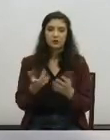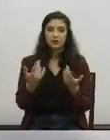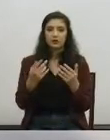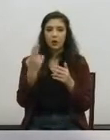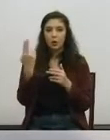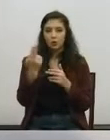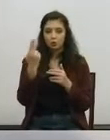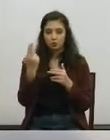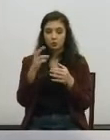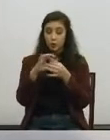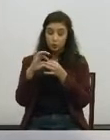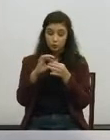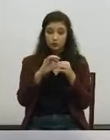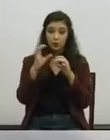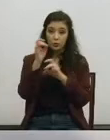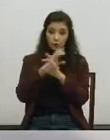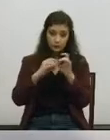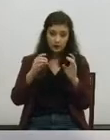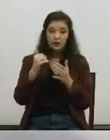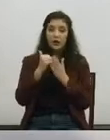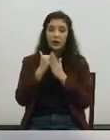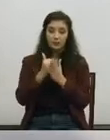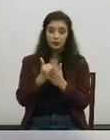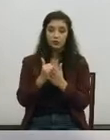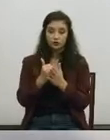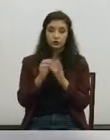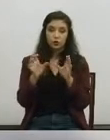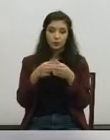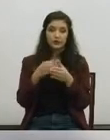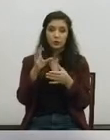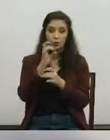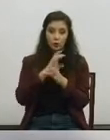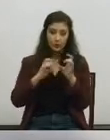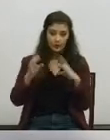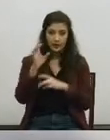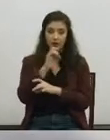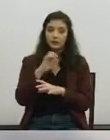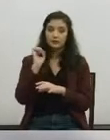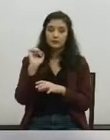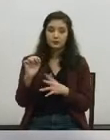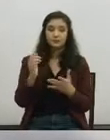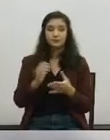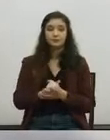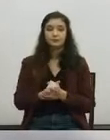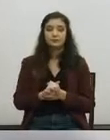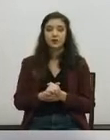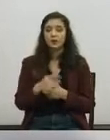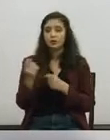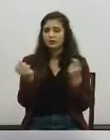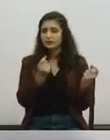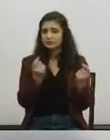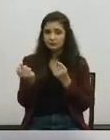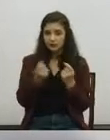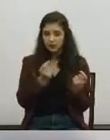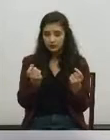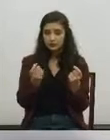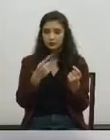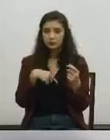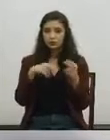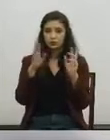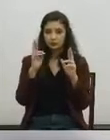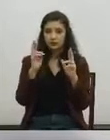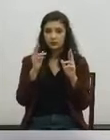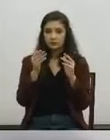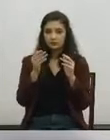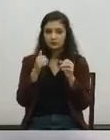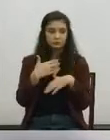Europeia e para os quais há apoios da Comissão Europeia. E, portanto, o debate que nós desejamos abrir